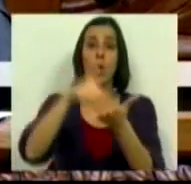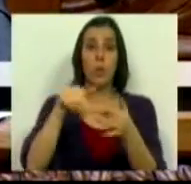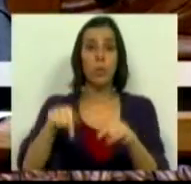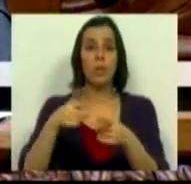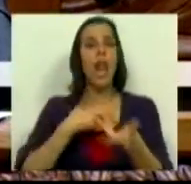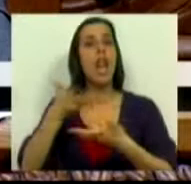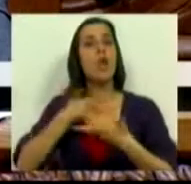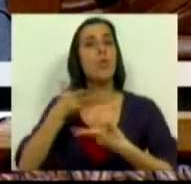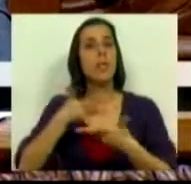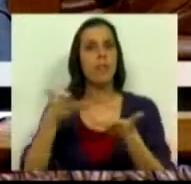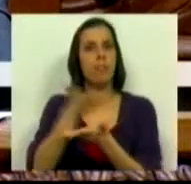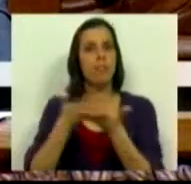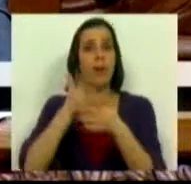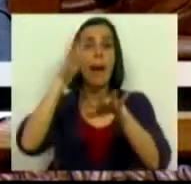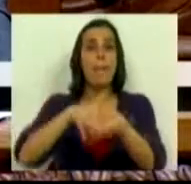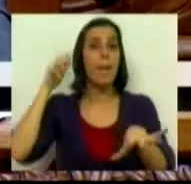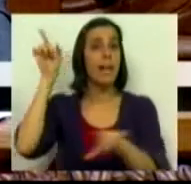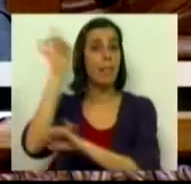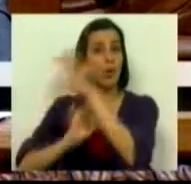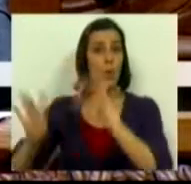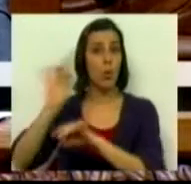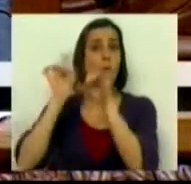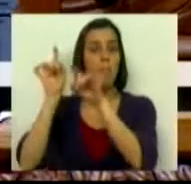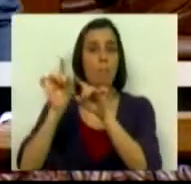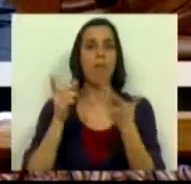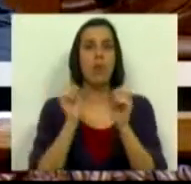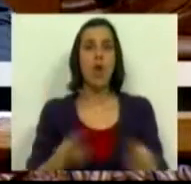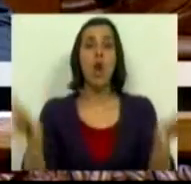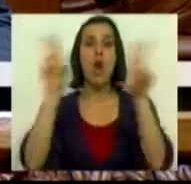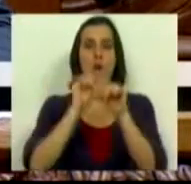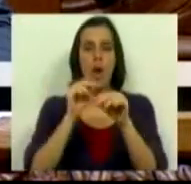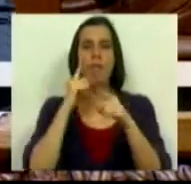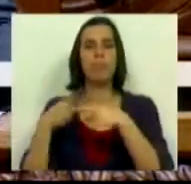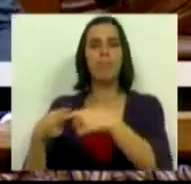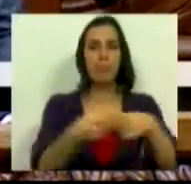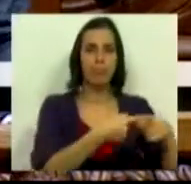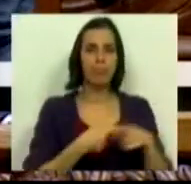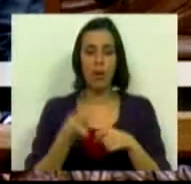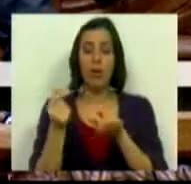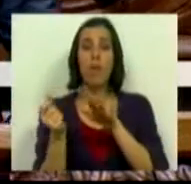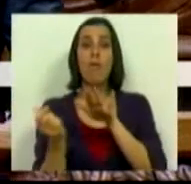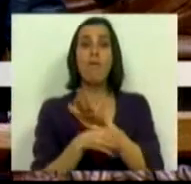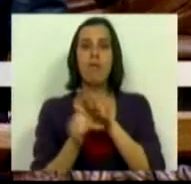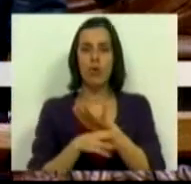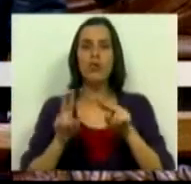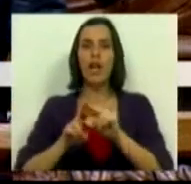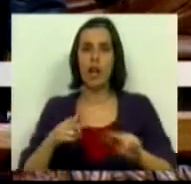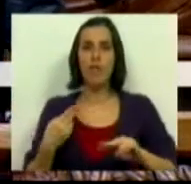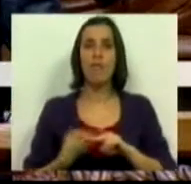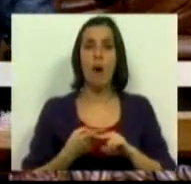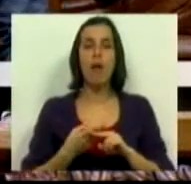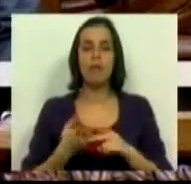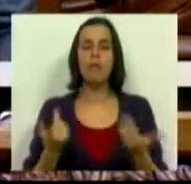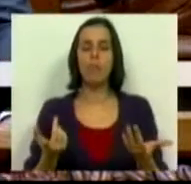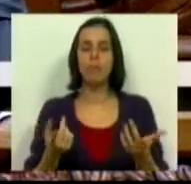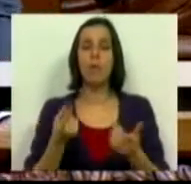desta negociação no Parlamento Europeu, com uma nova chave de repartição de fundos, reforça o